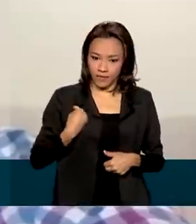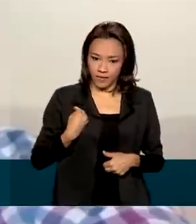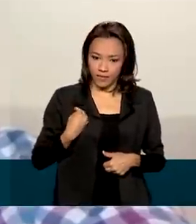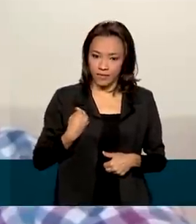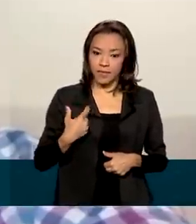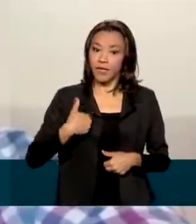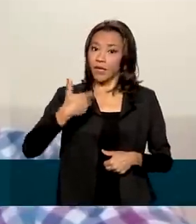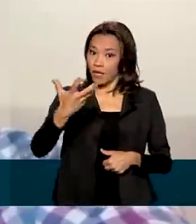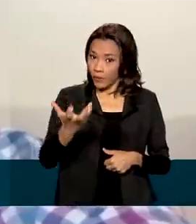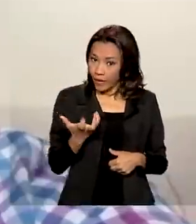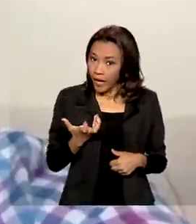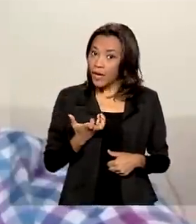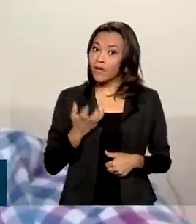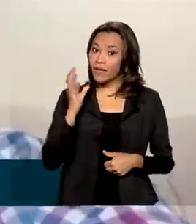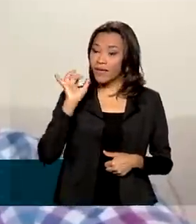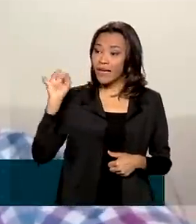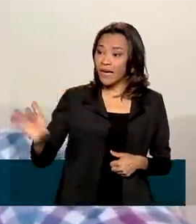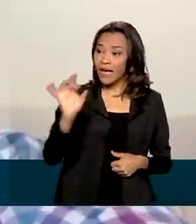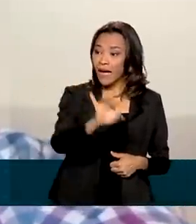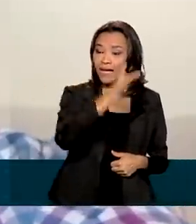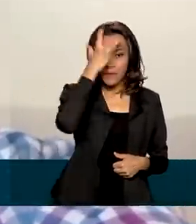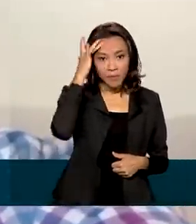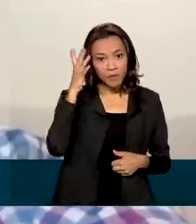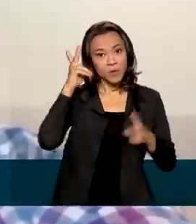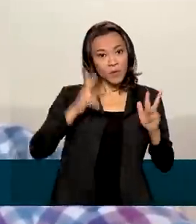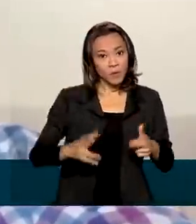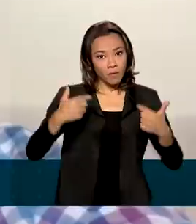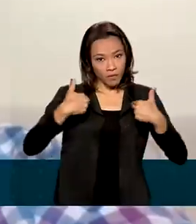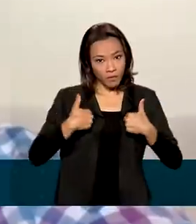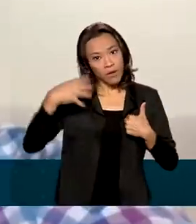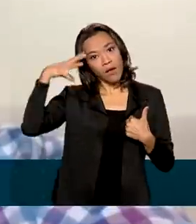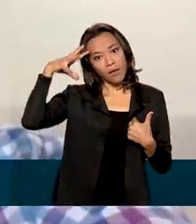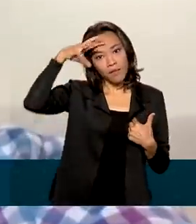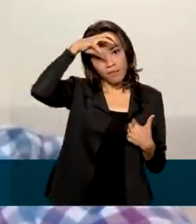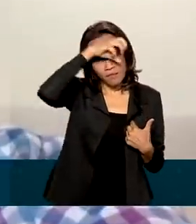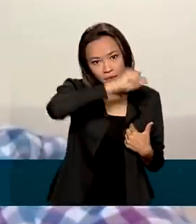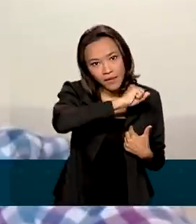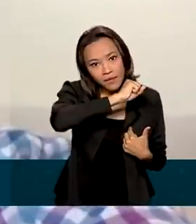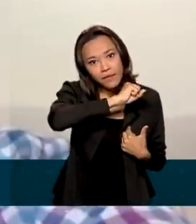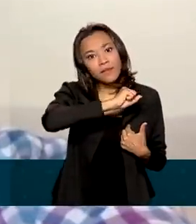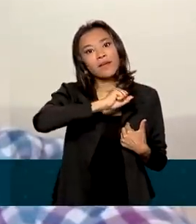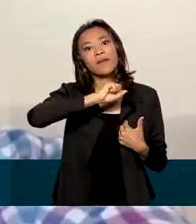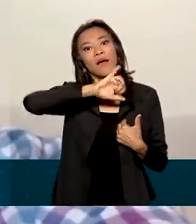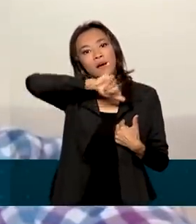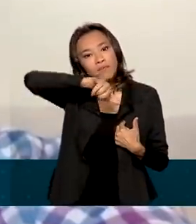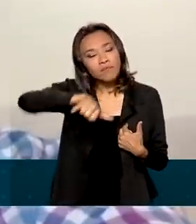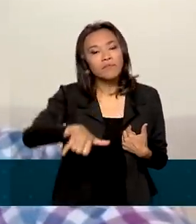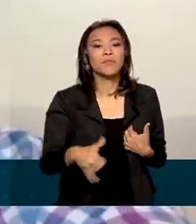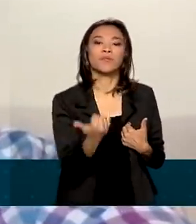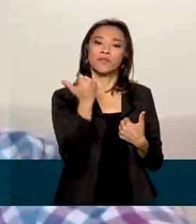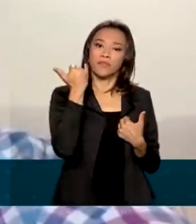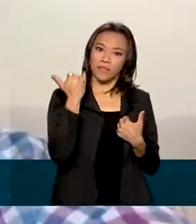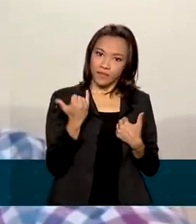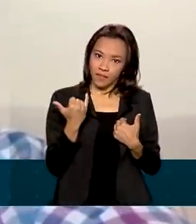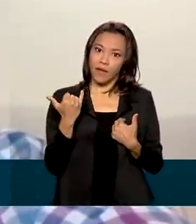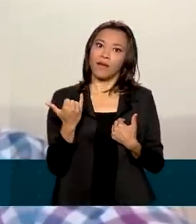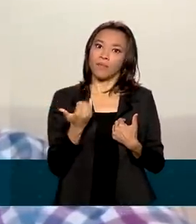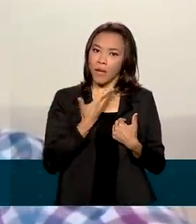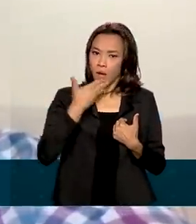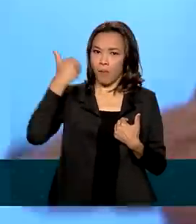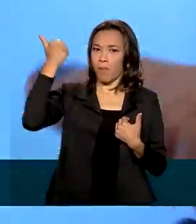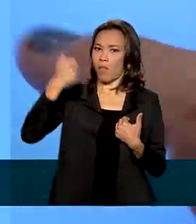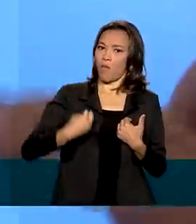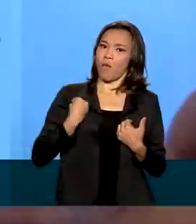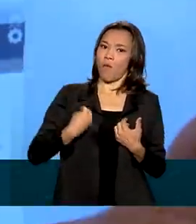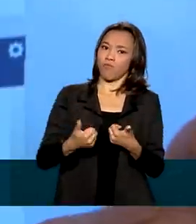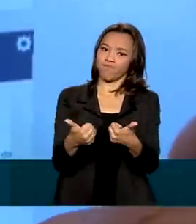que cada um, como eu, aprenda e pegar essa chance para estar em melhor situação.